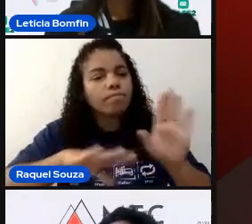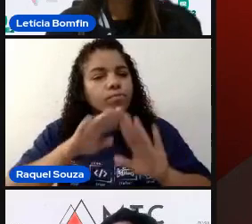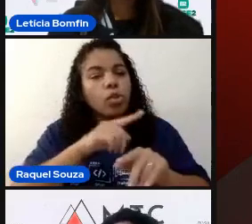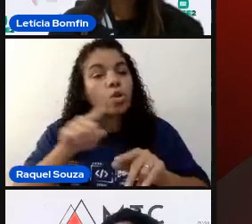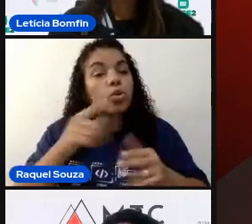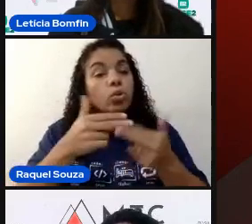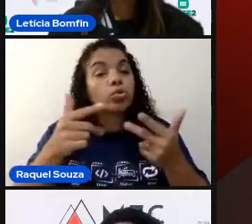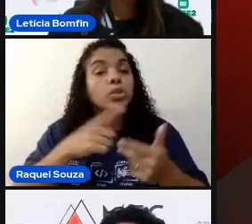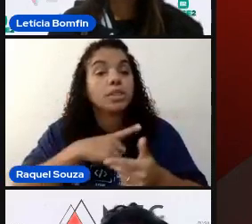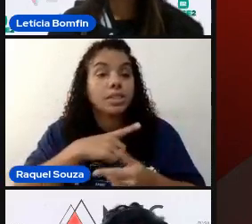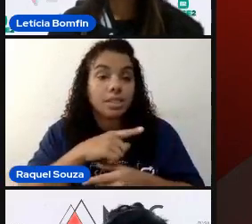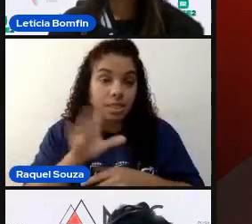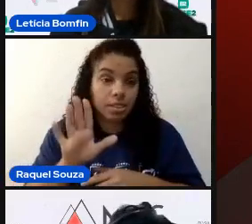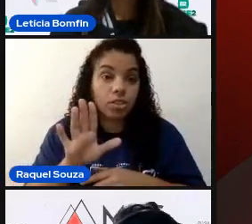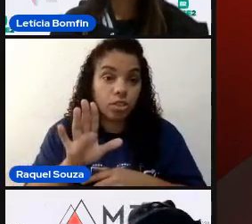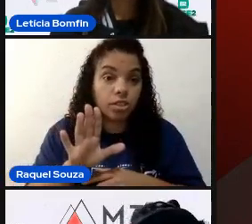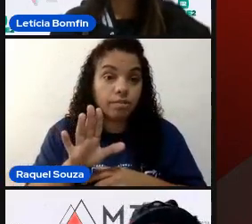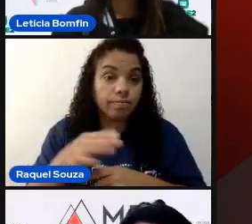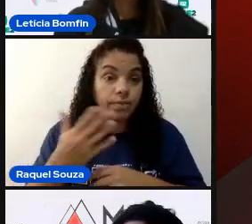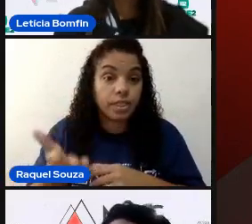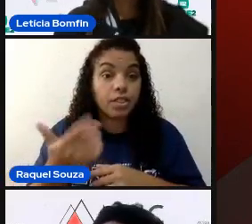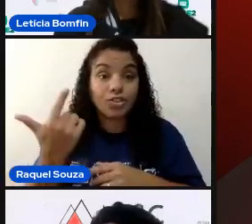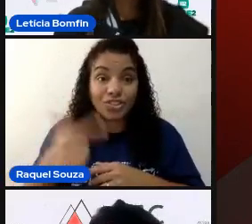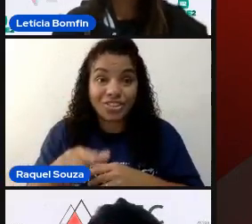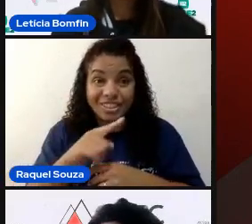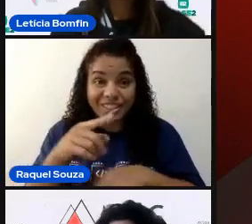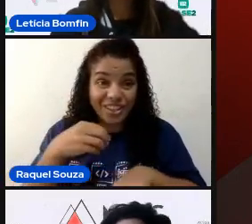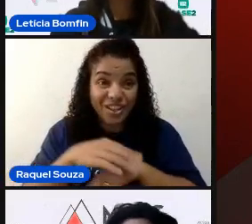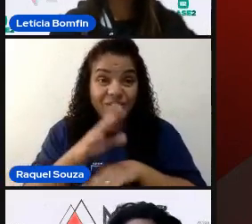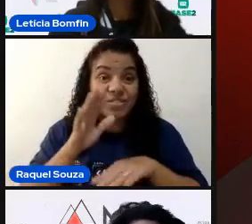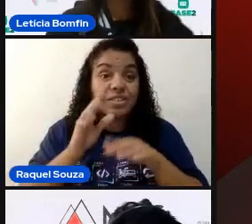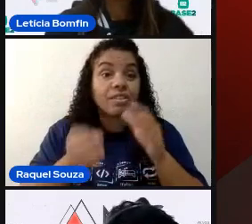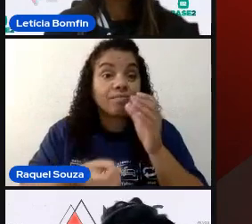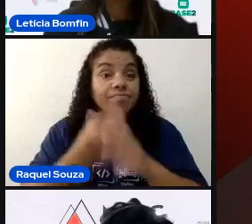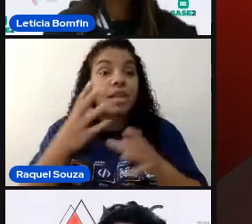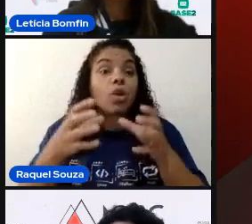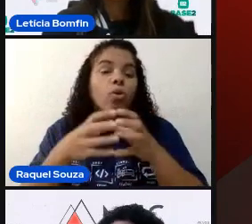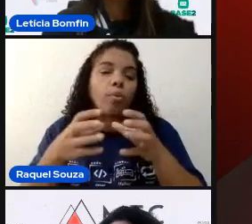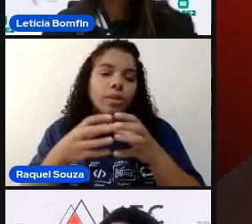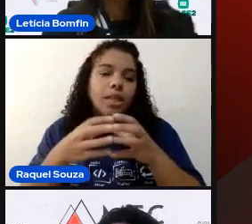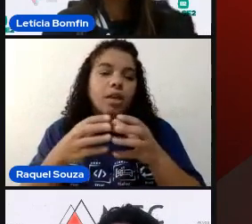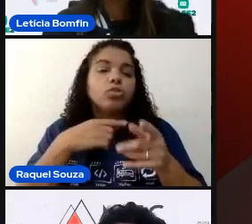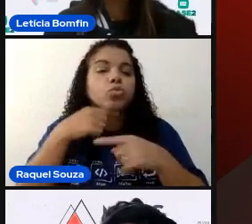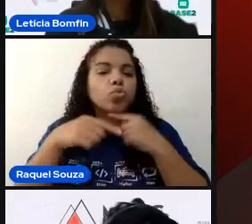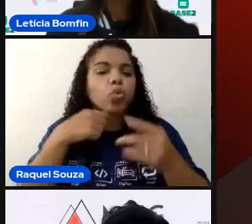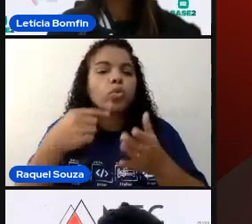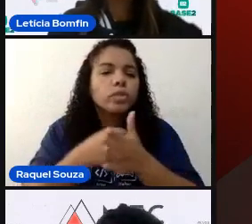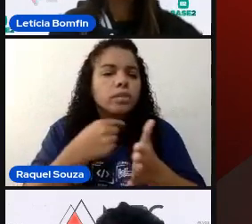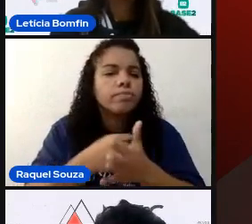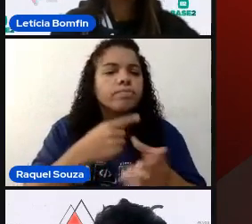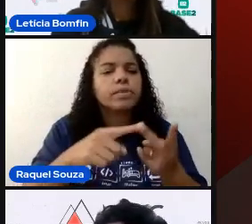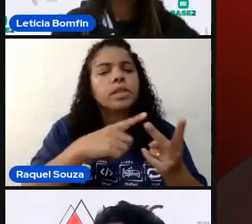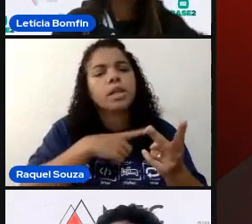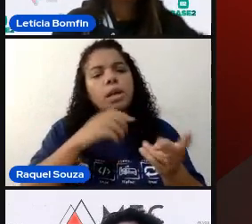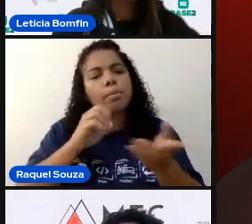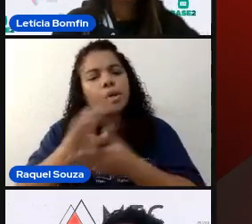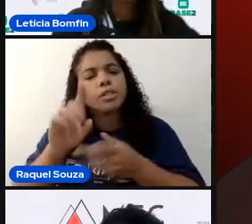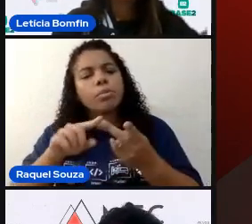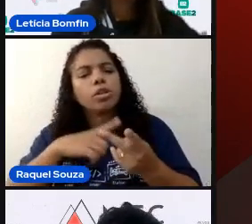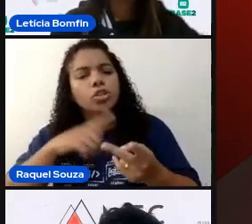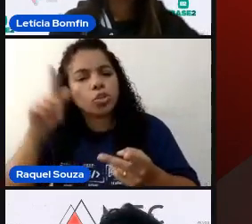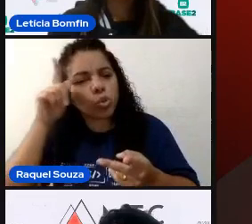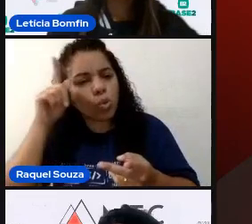existem. E, de novo, construir uma comunidade. Então, mande dúvidas para mim, mande dúvidas no GitHub, né?